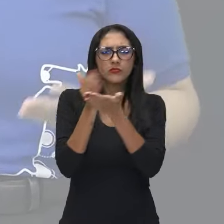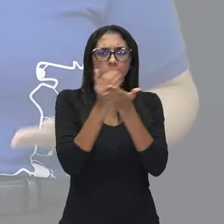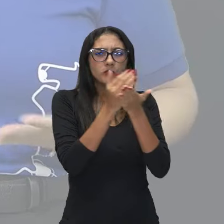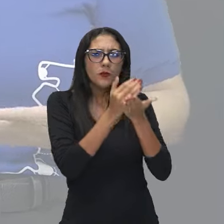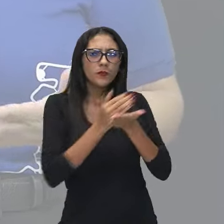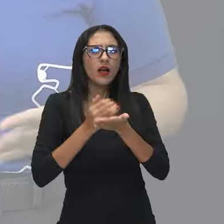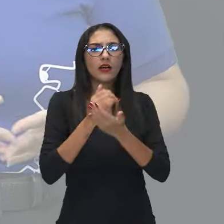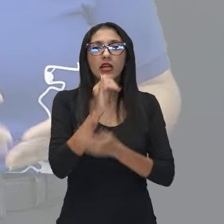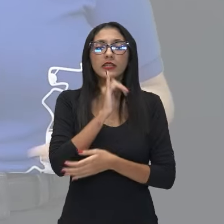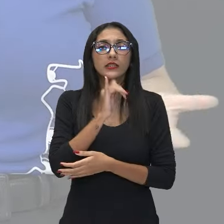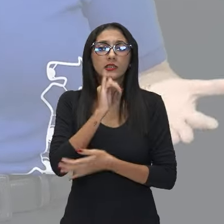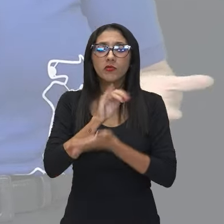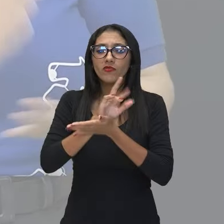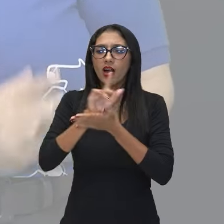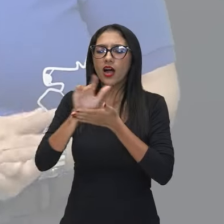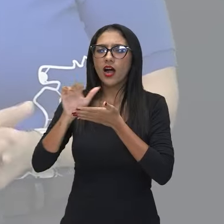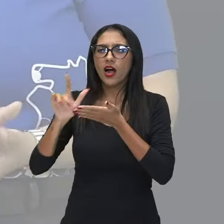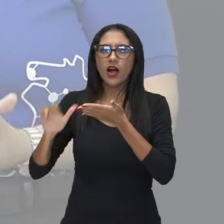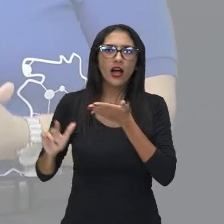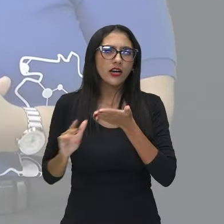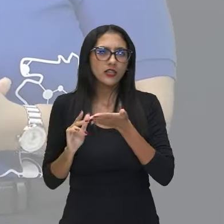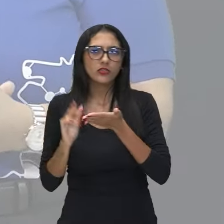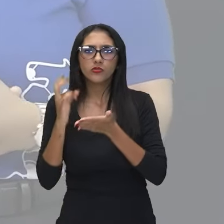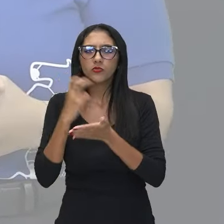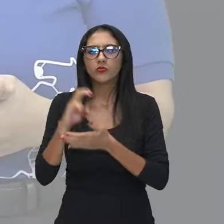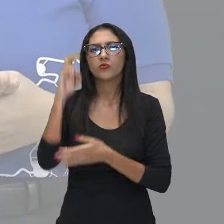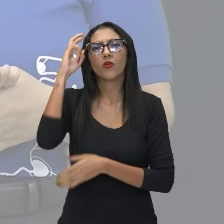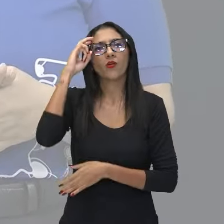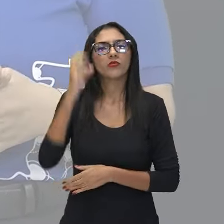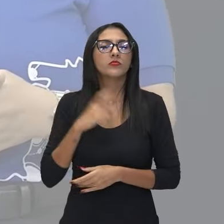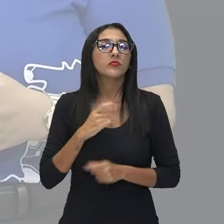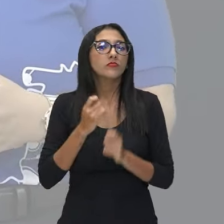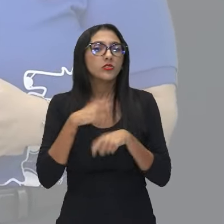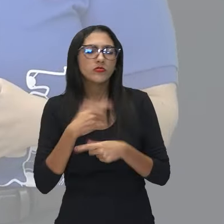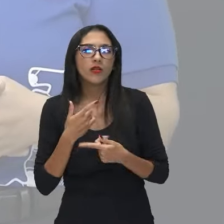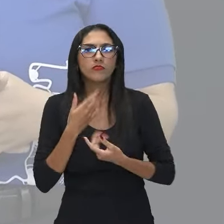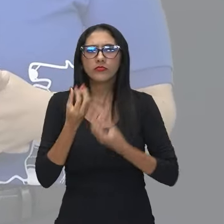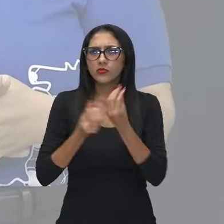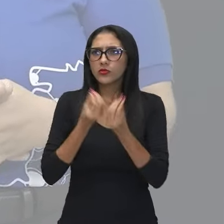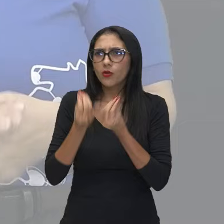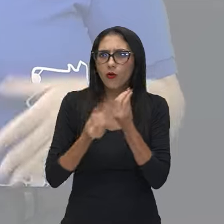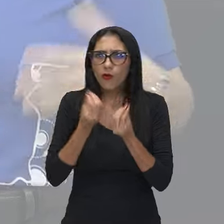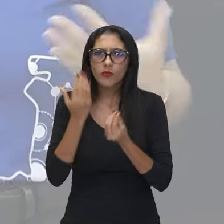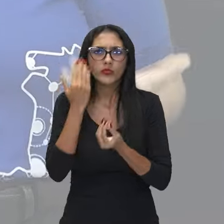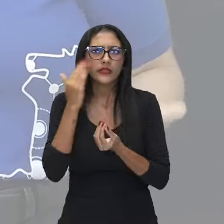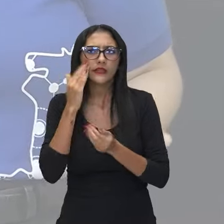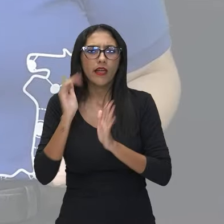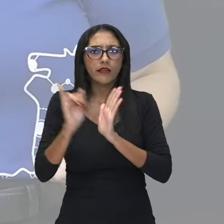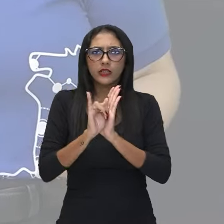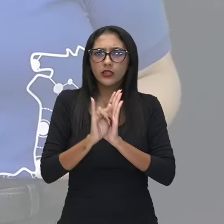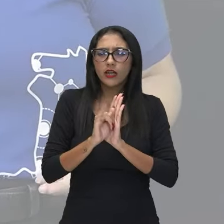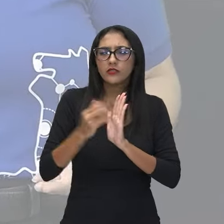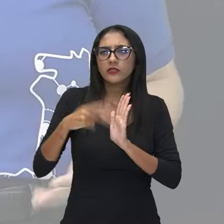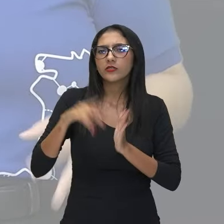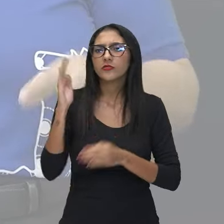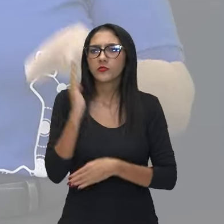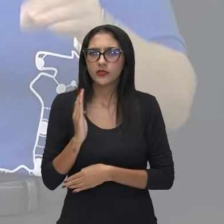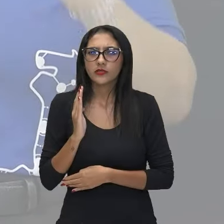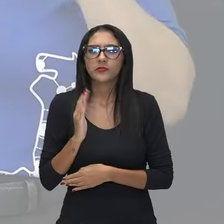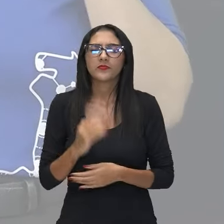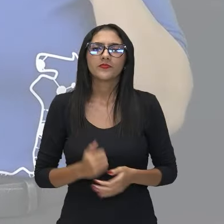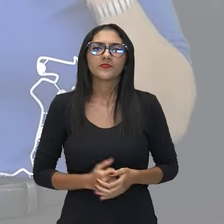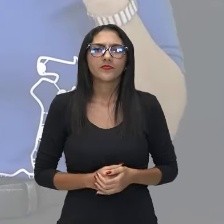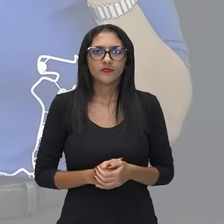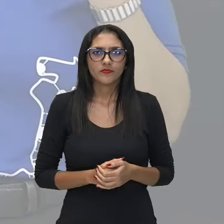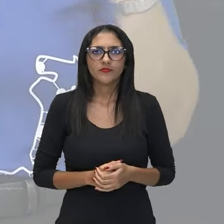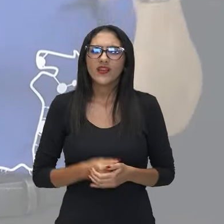manifestações artísticas para que pudesse compreender melhor a essência do Brasil. Porque se ele tinha essa visão de